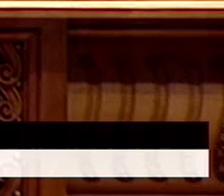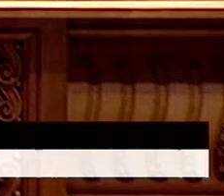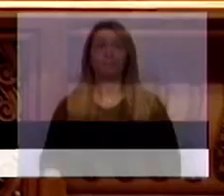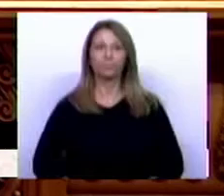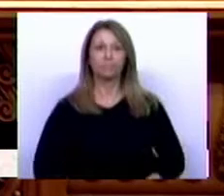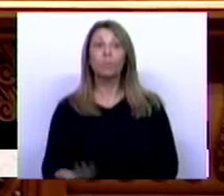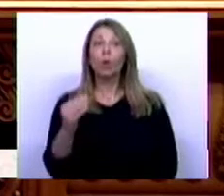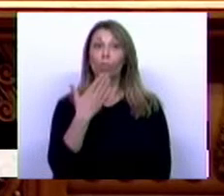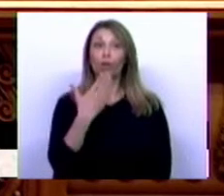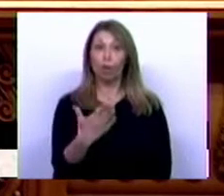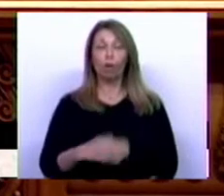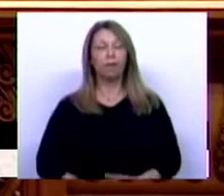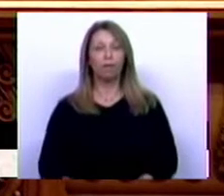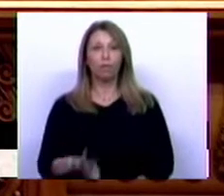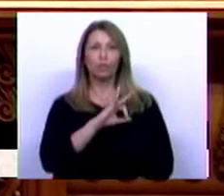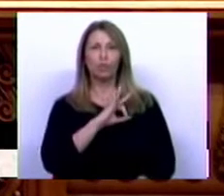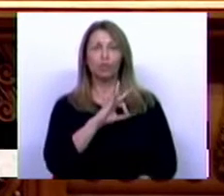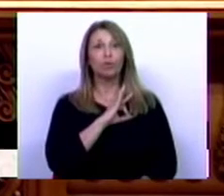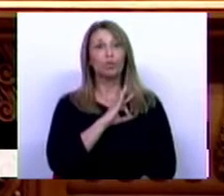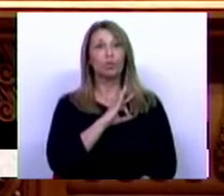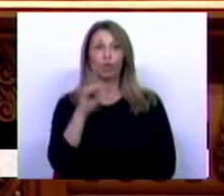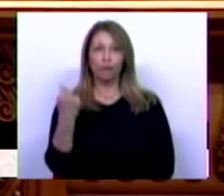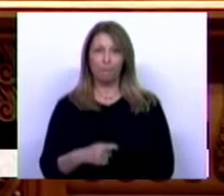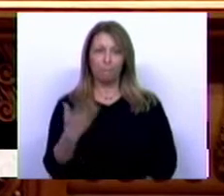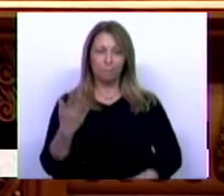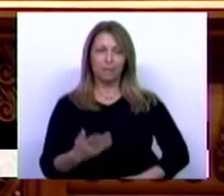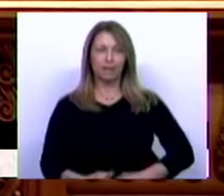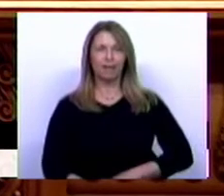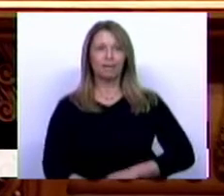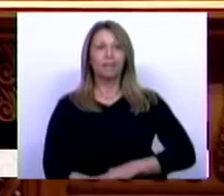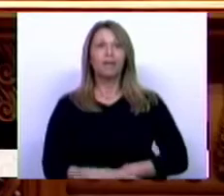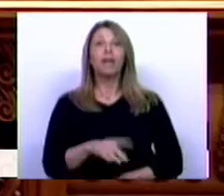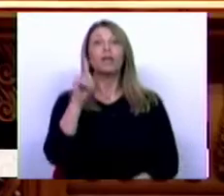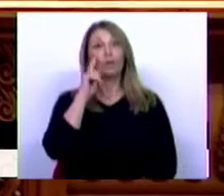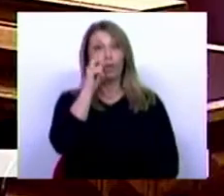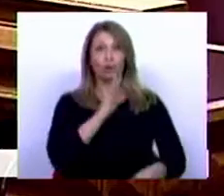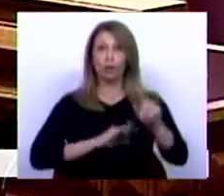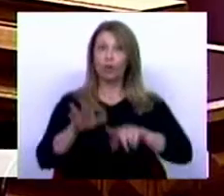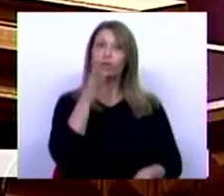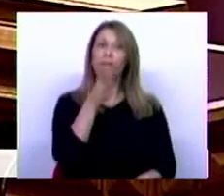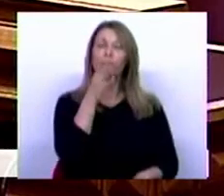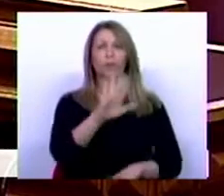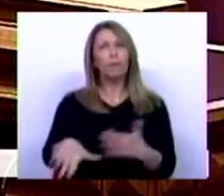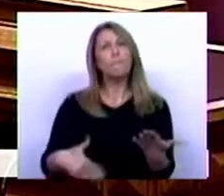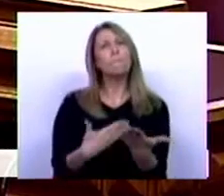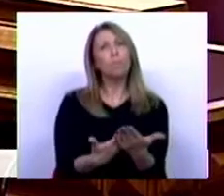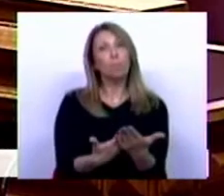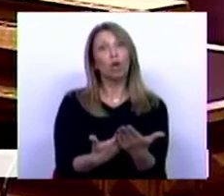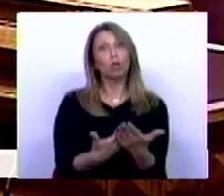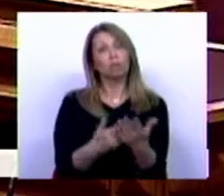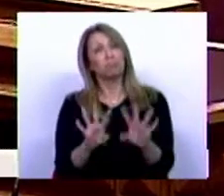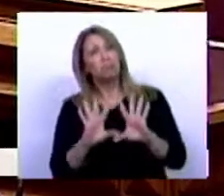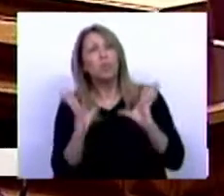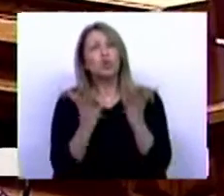Muito obrigado, Sr. Presidente, Sras. e Srs. Deputados. As propostas, de uma forma